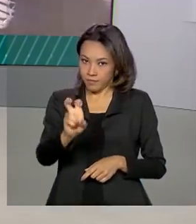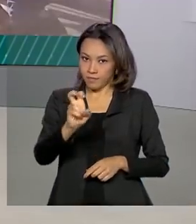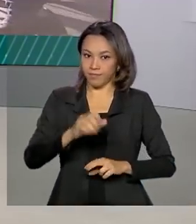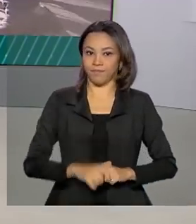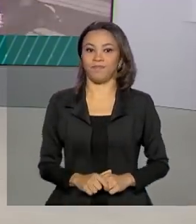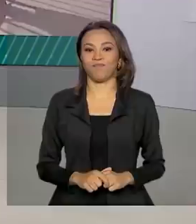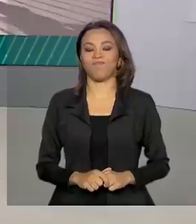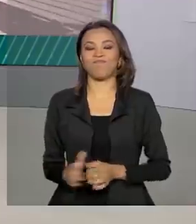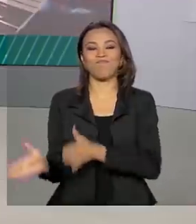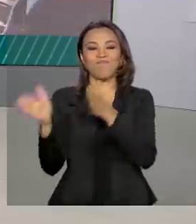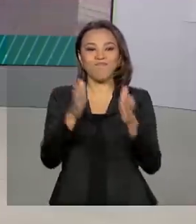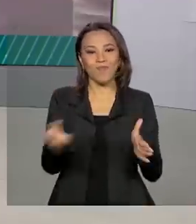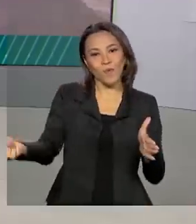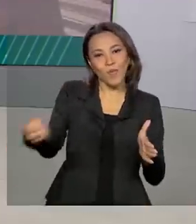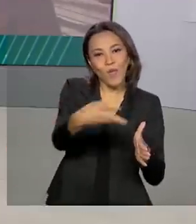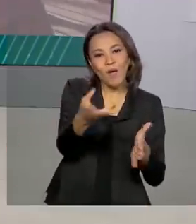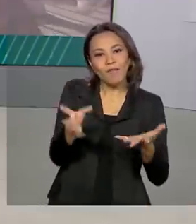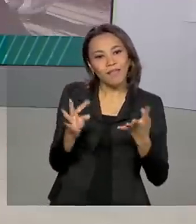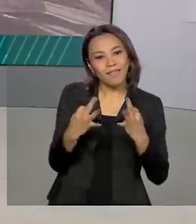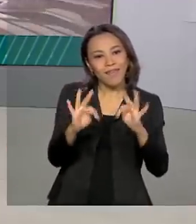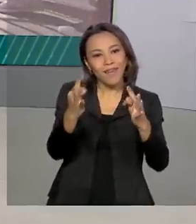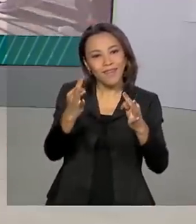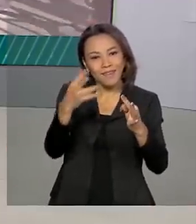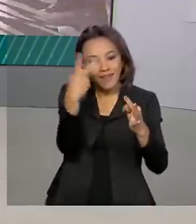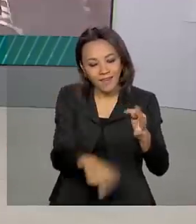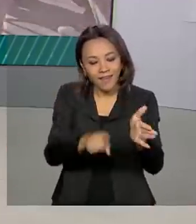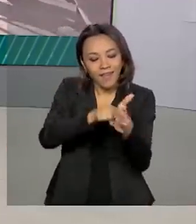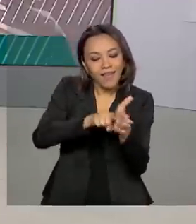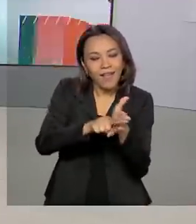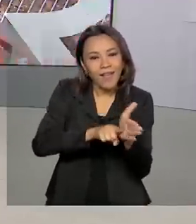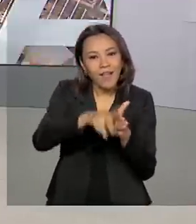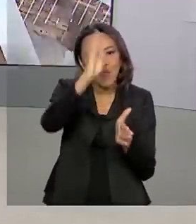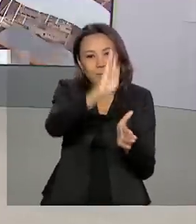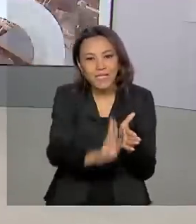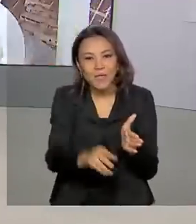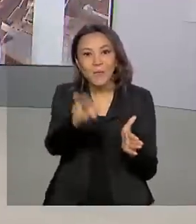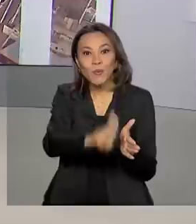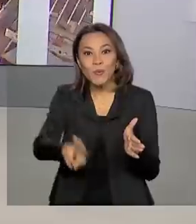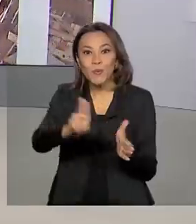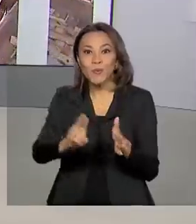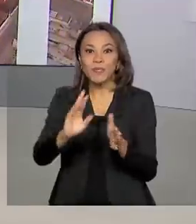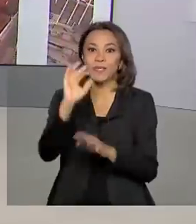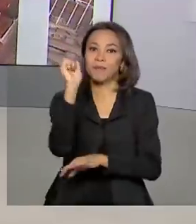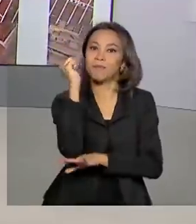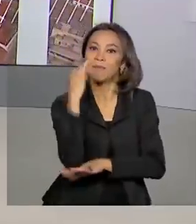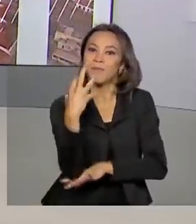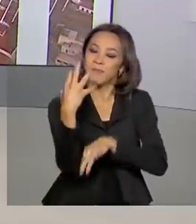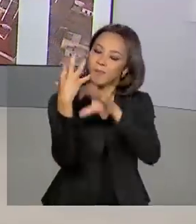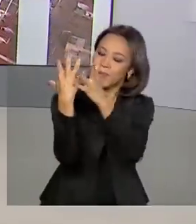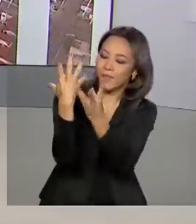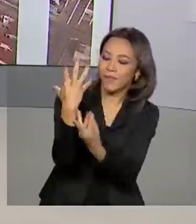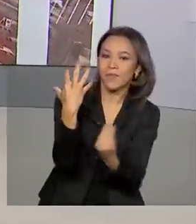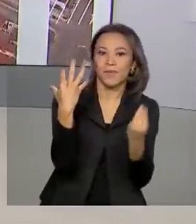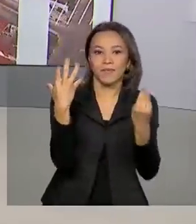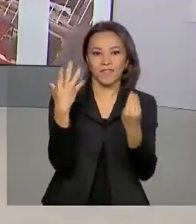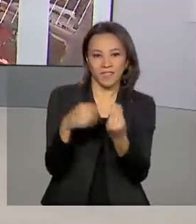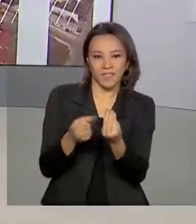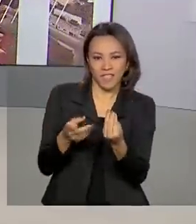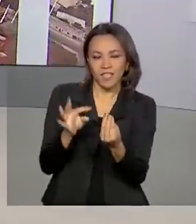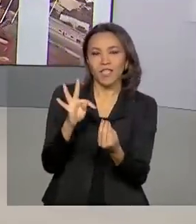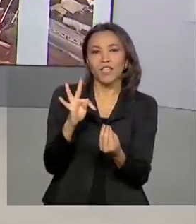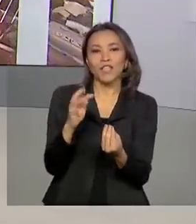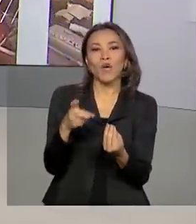Uma nova técnica desenvolvida aqui no Brasil utiliza plantas para retirar da natureza resíduos tóxicos